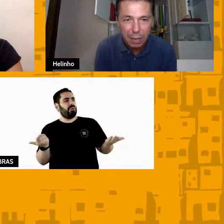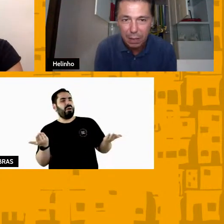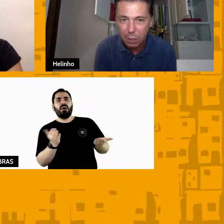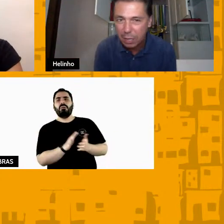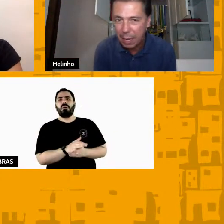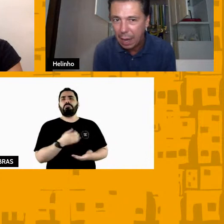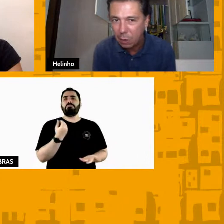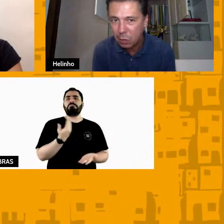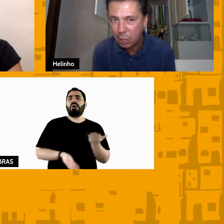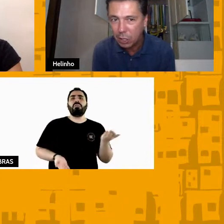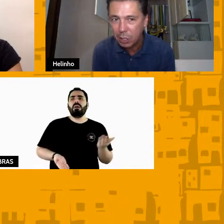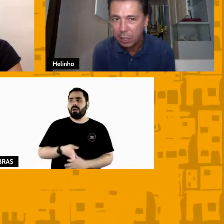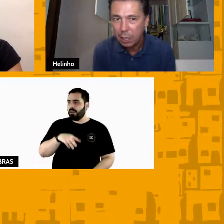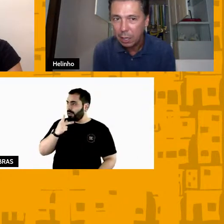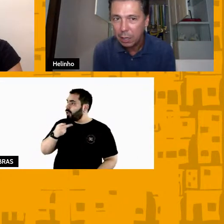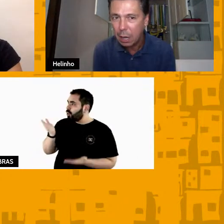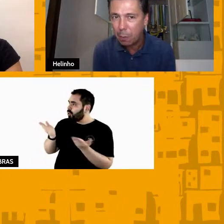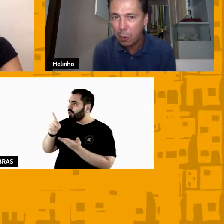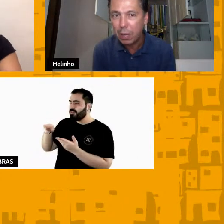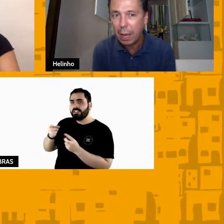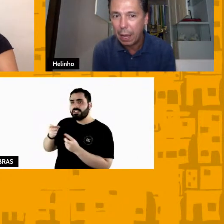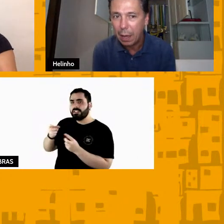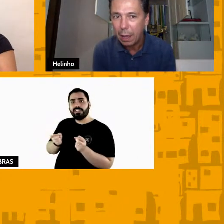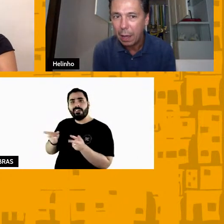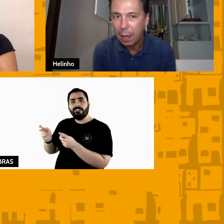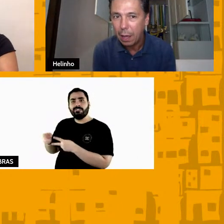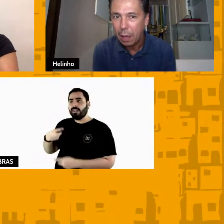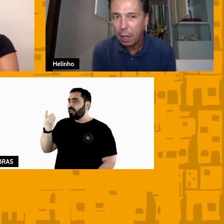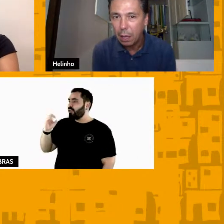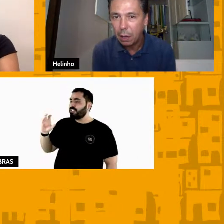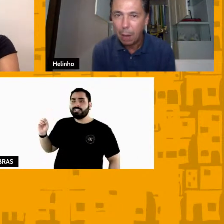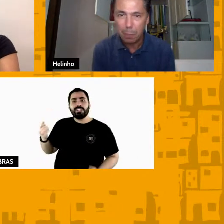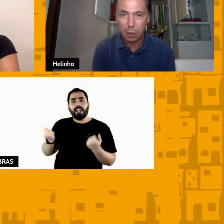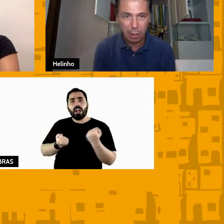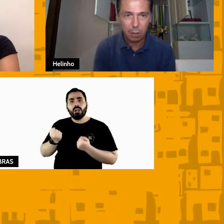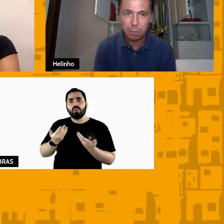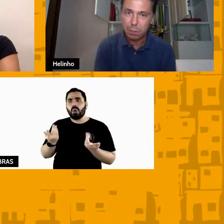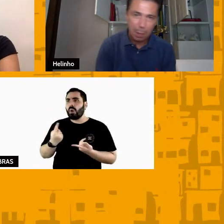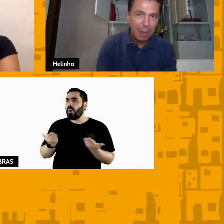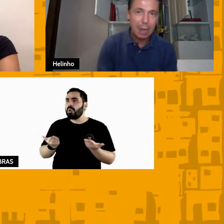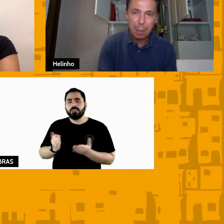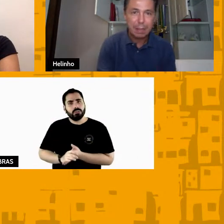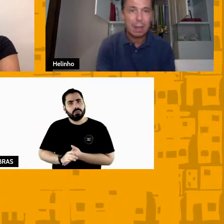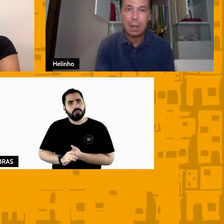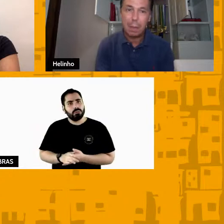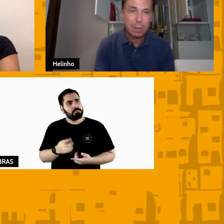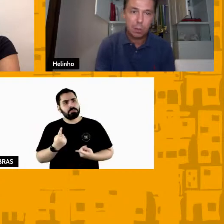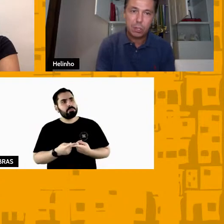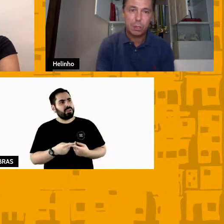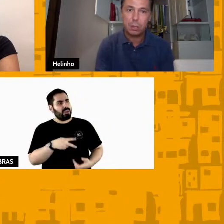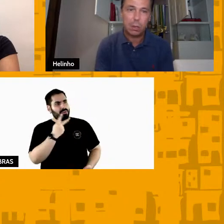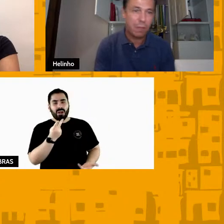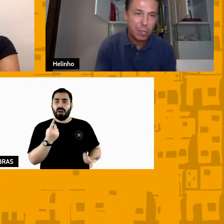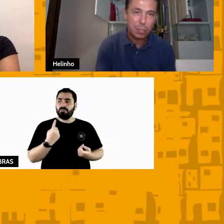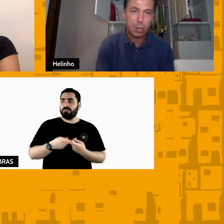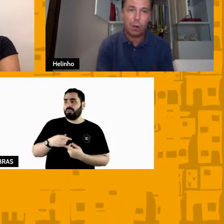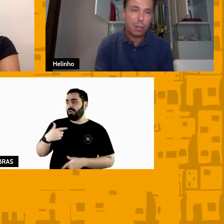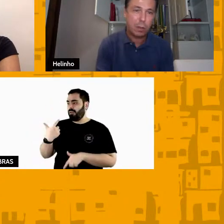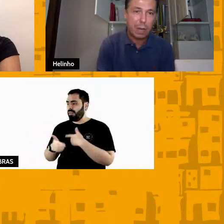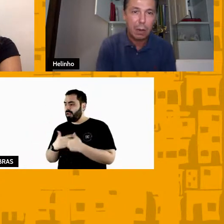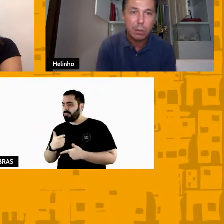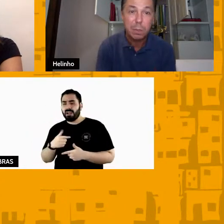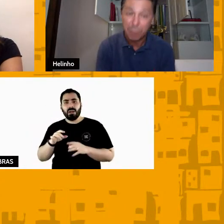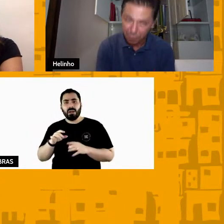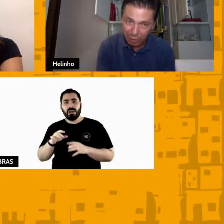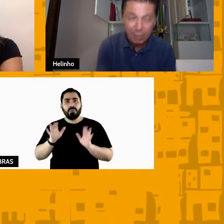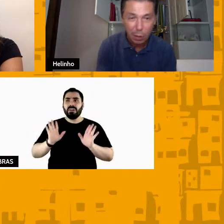falo e você vendeu 100 carros hoje? não por quê? ah porque eu trabalhei batalhei mas hoje eu vendi só